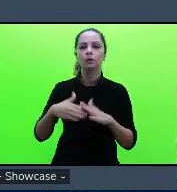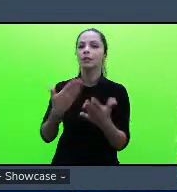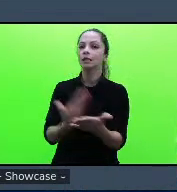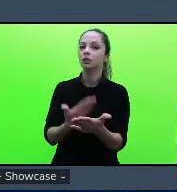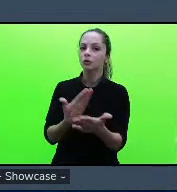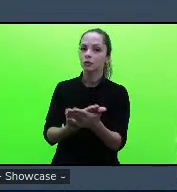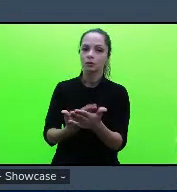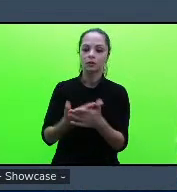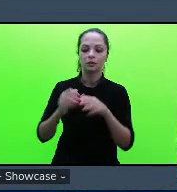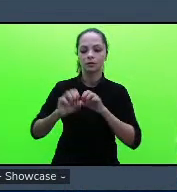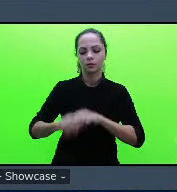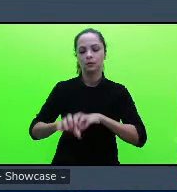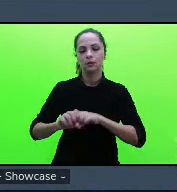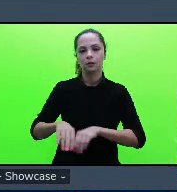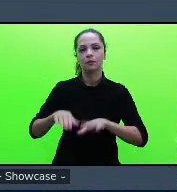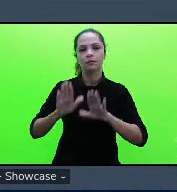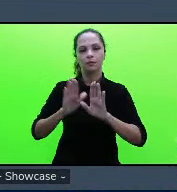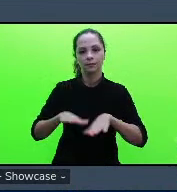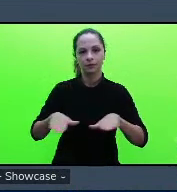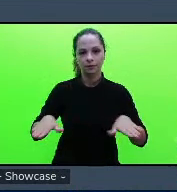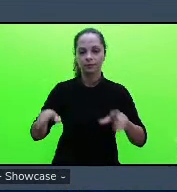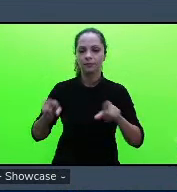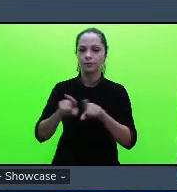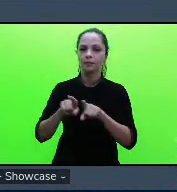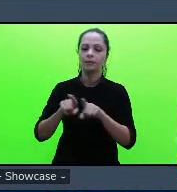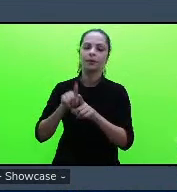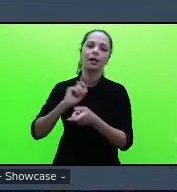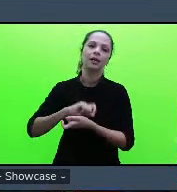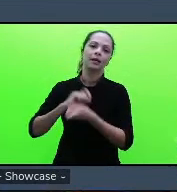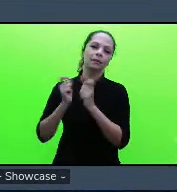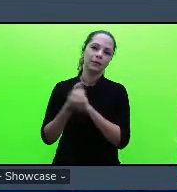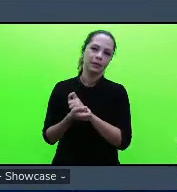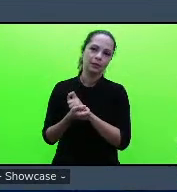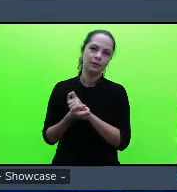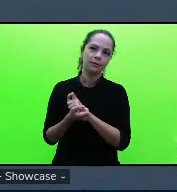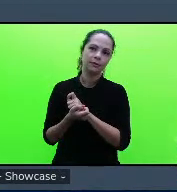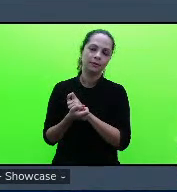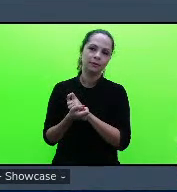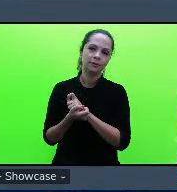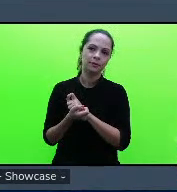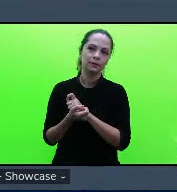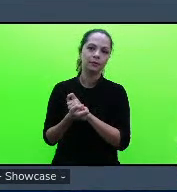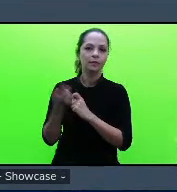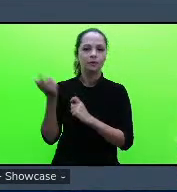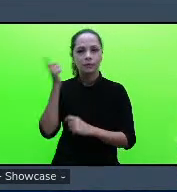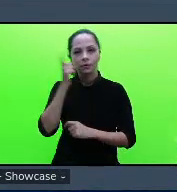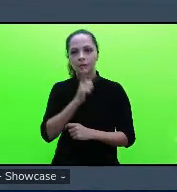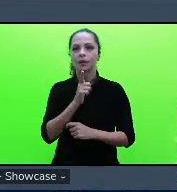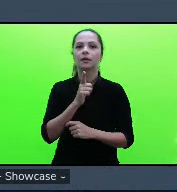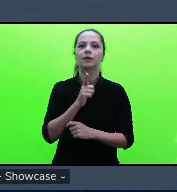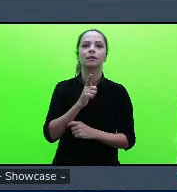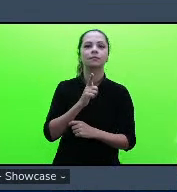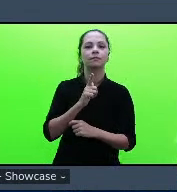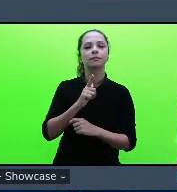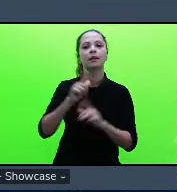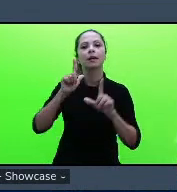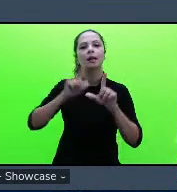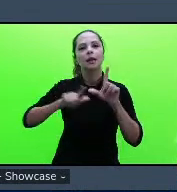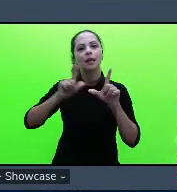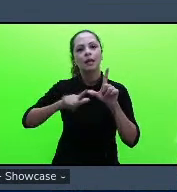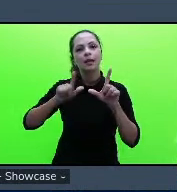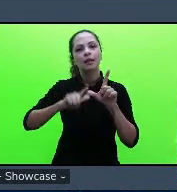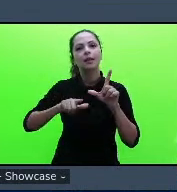e eles foram adaptados para que fossem trabalhados as letras do alfabeto